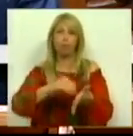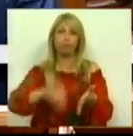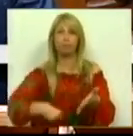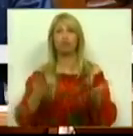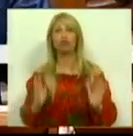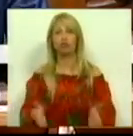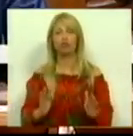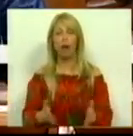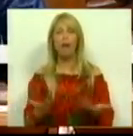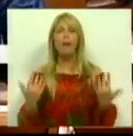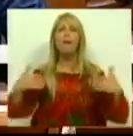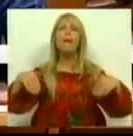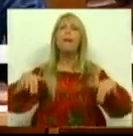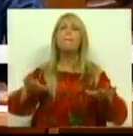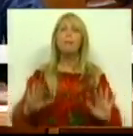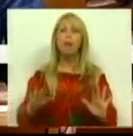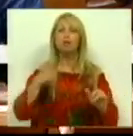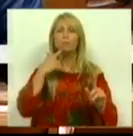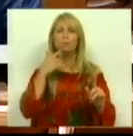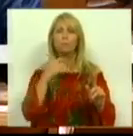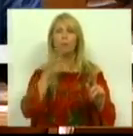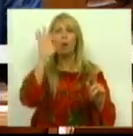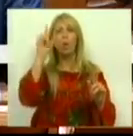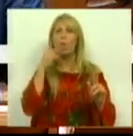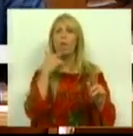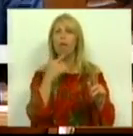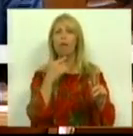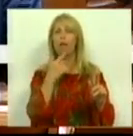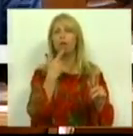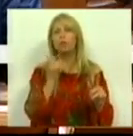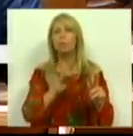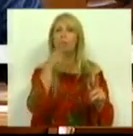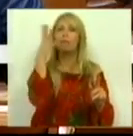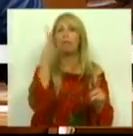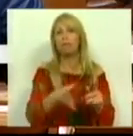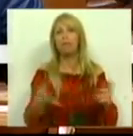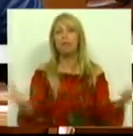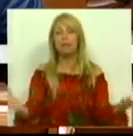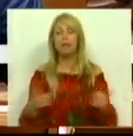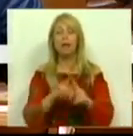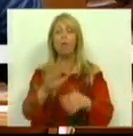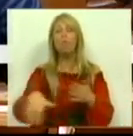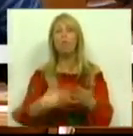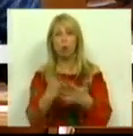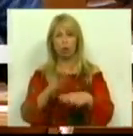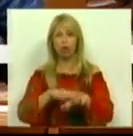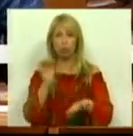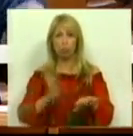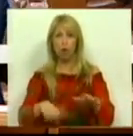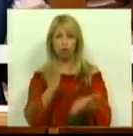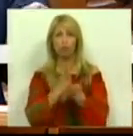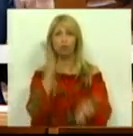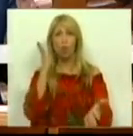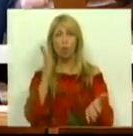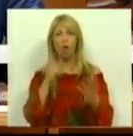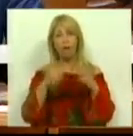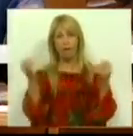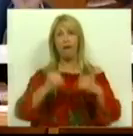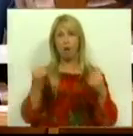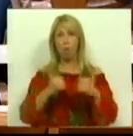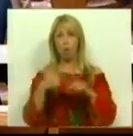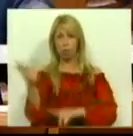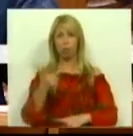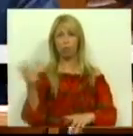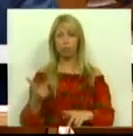seria muito redutor afirmar que as alterações propostas resultam apenas do Morano de Entendimento. Elas resultam também